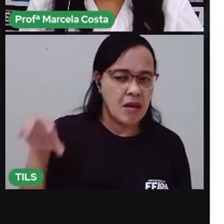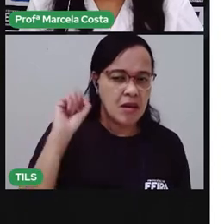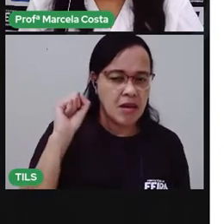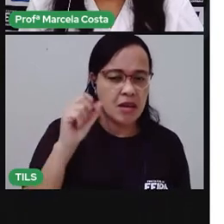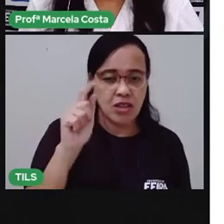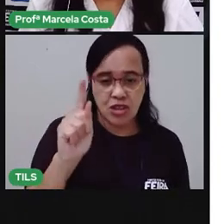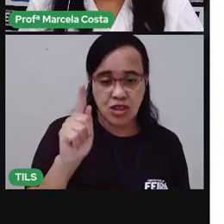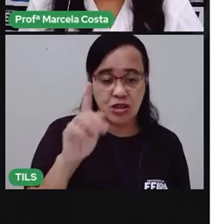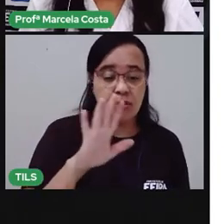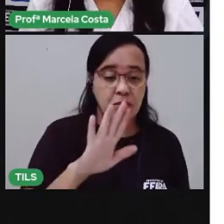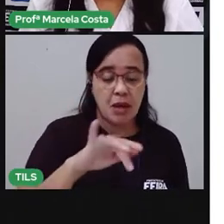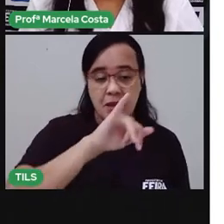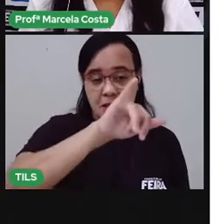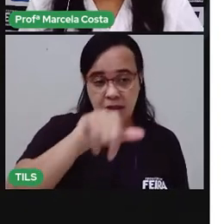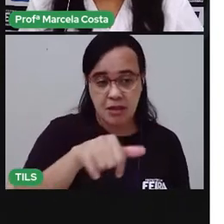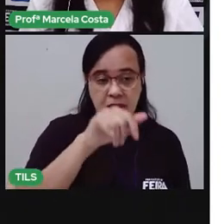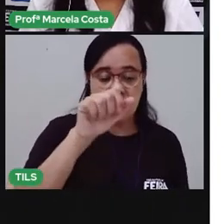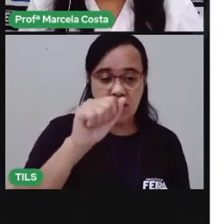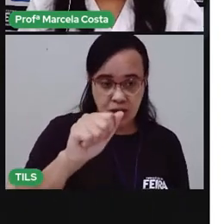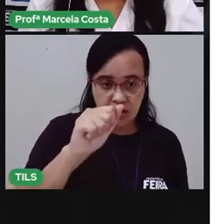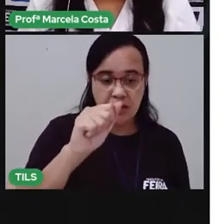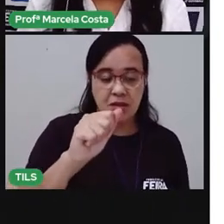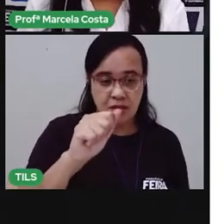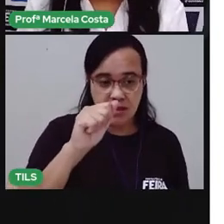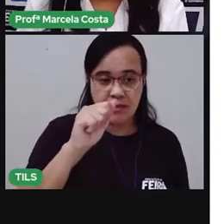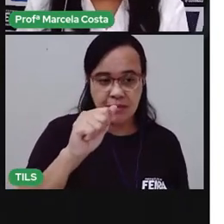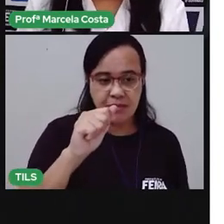Já. Gi com A, já.